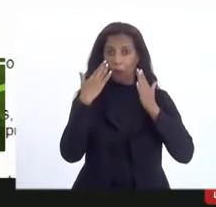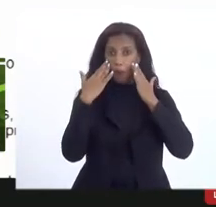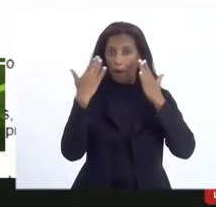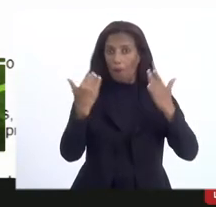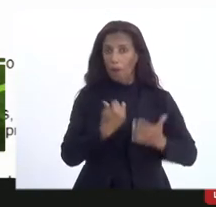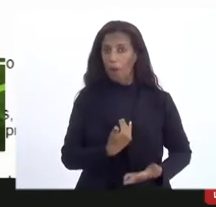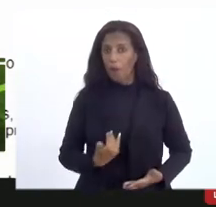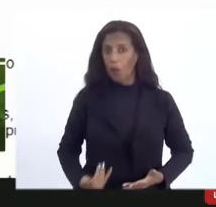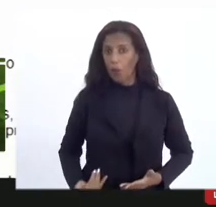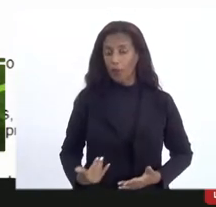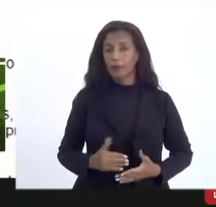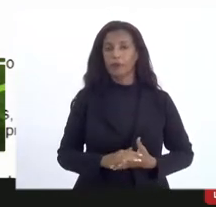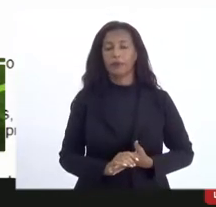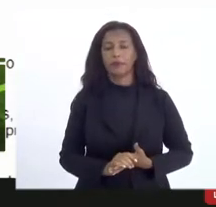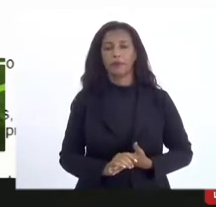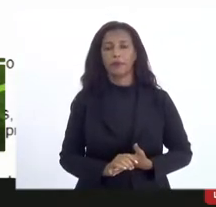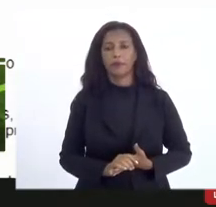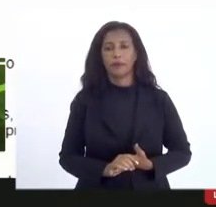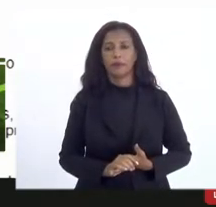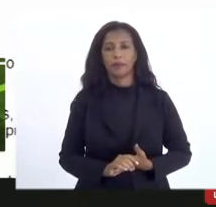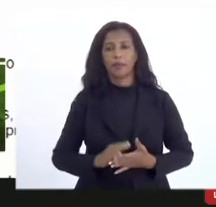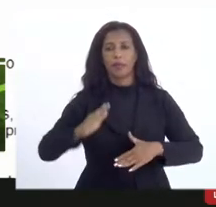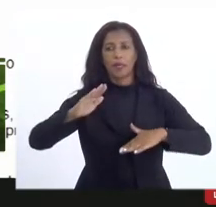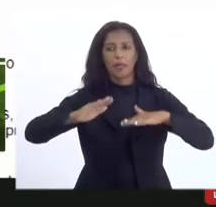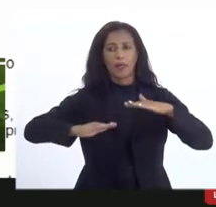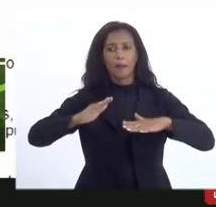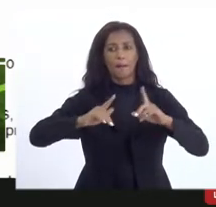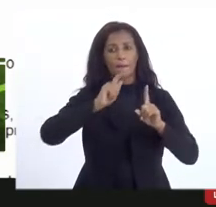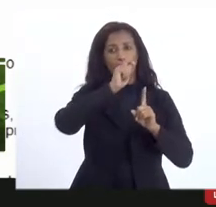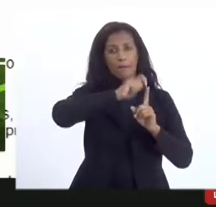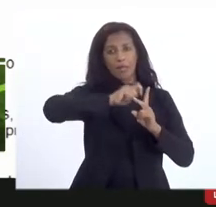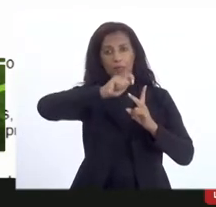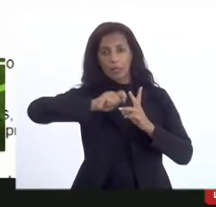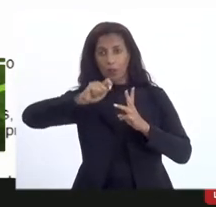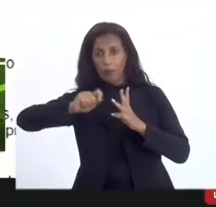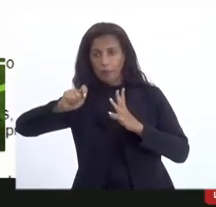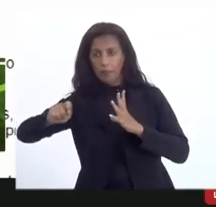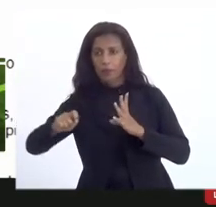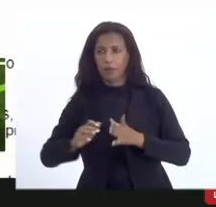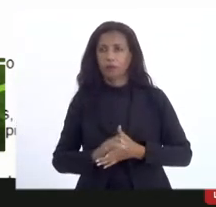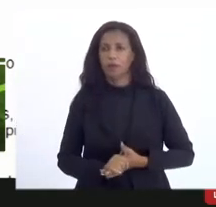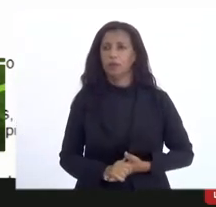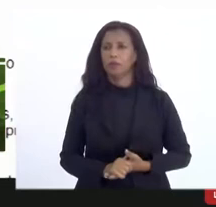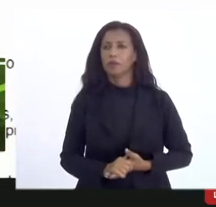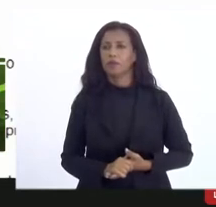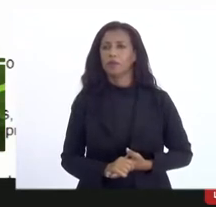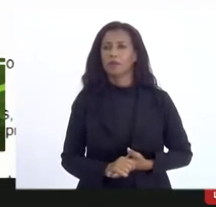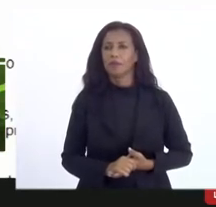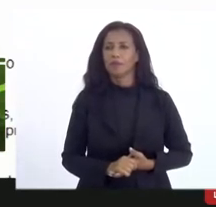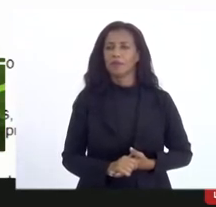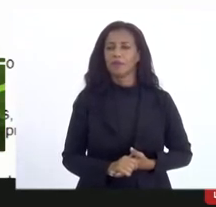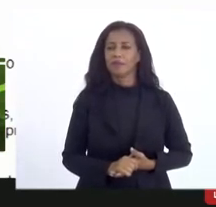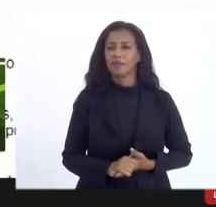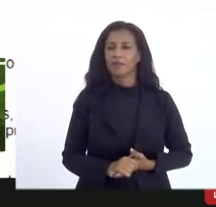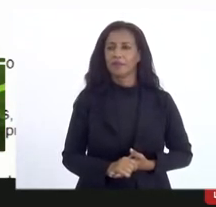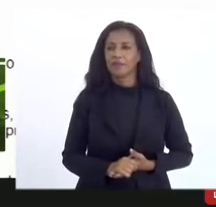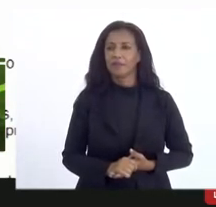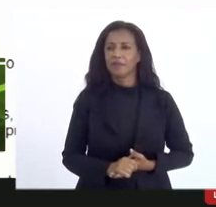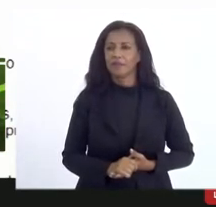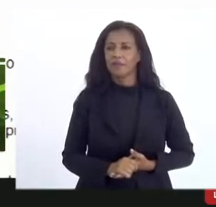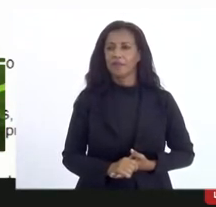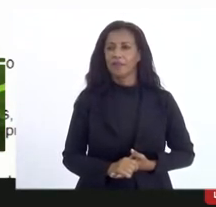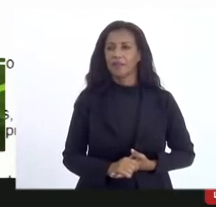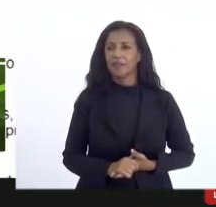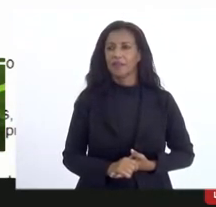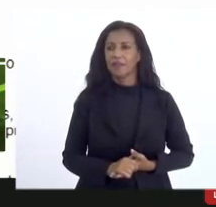a menos a menos primensalmente deve ser ao menos pois é no meu oi na